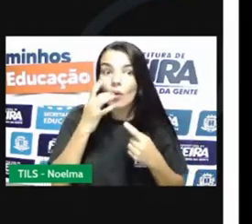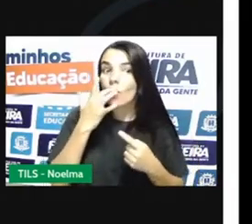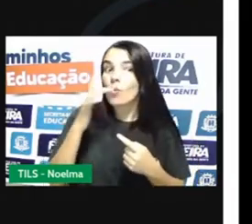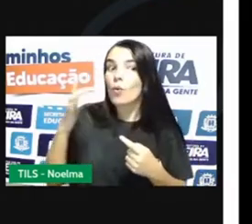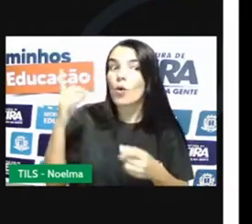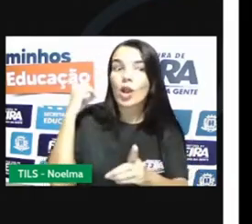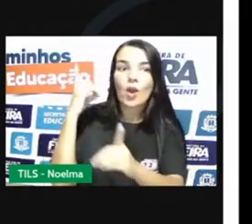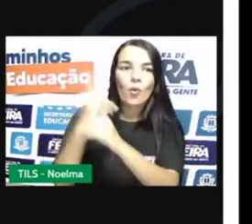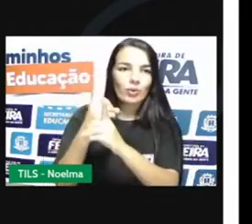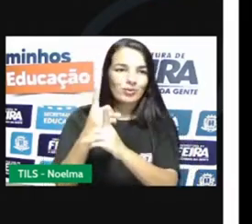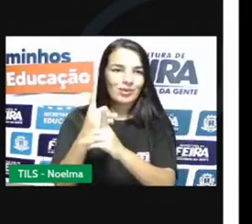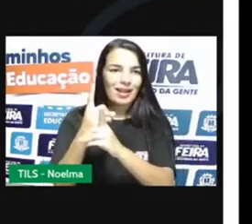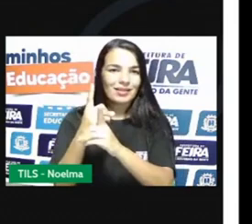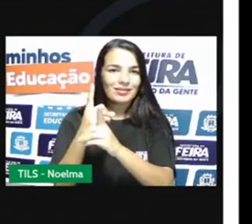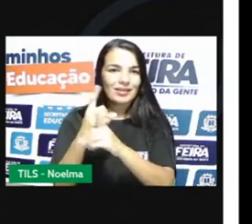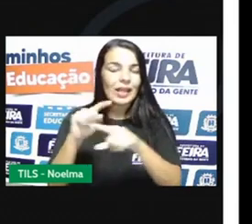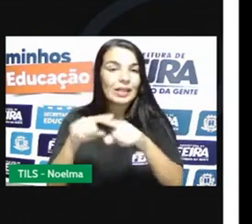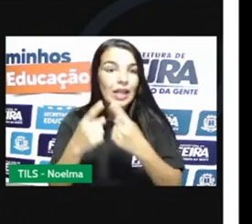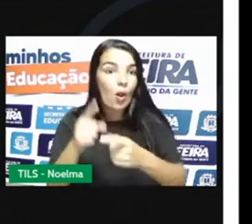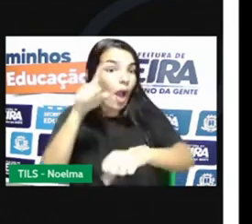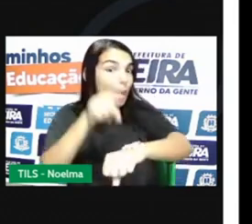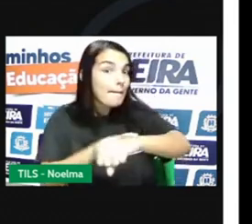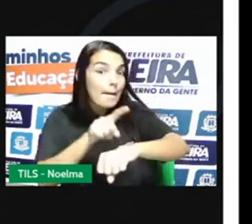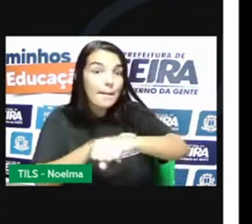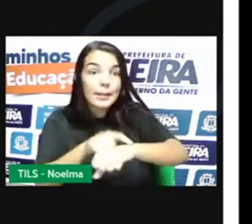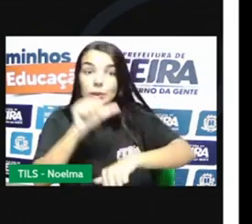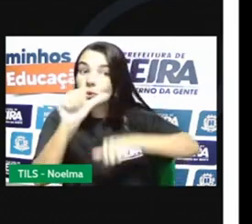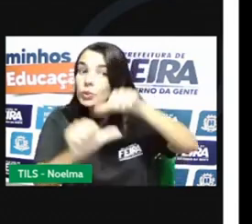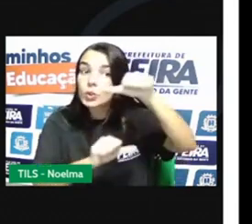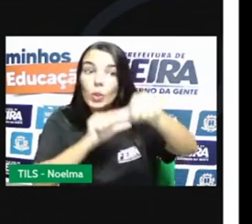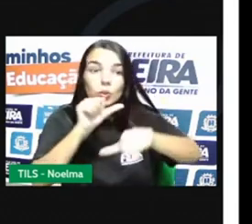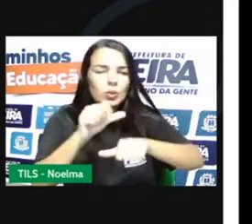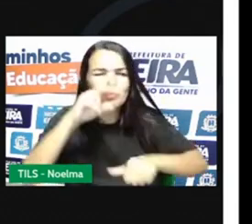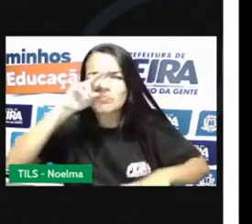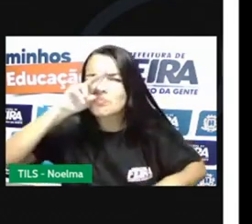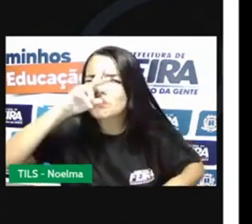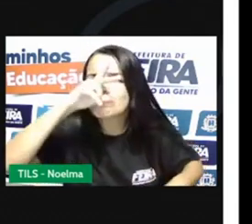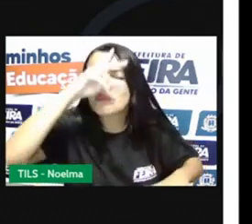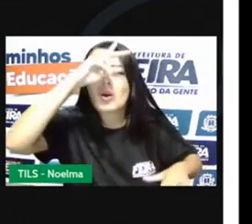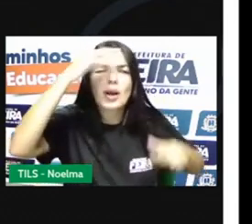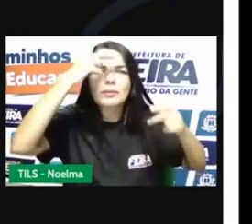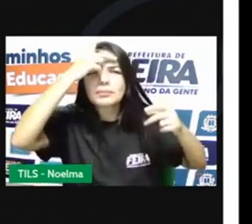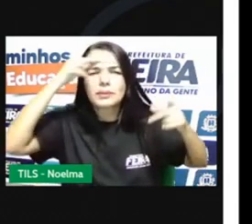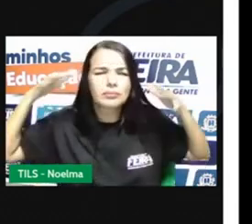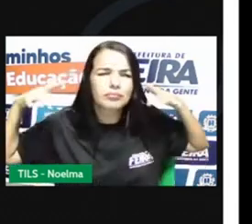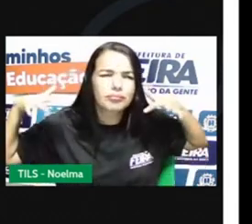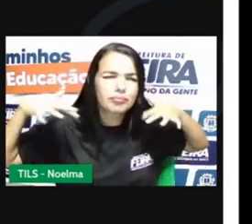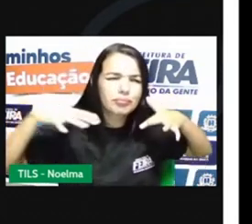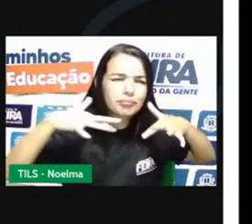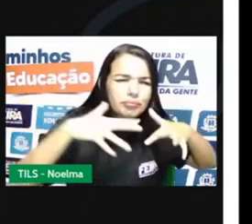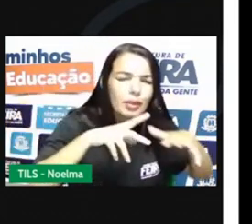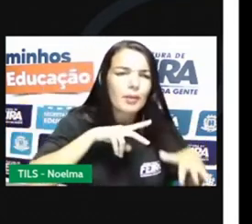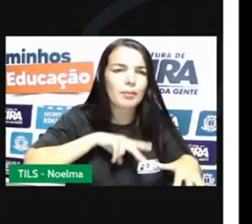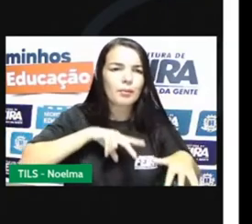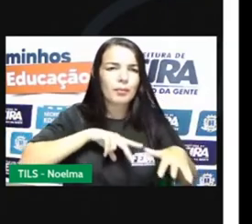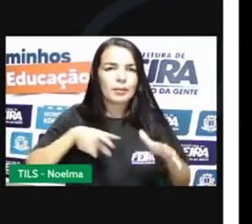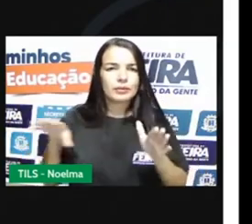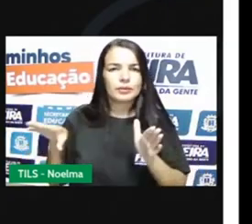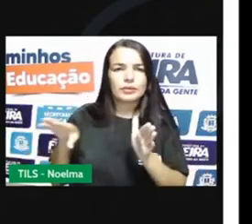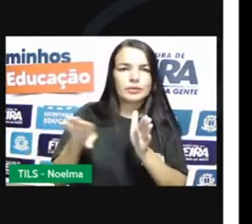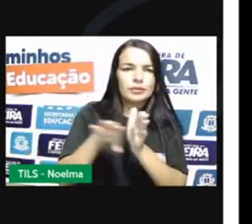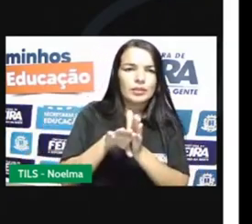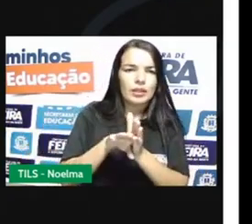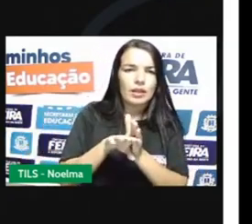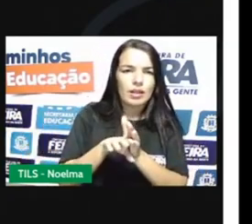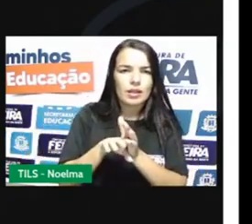ouro foi encontrado. A partir desse momento, tornou-se intenso o fluxo migratório de Portugal para a colônia e das